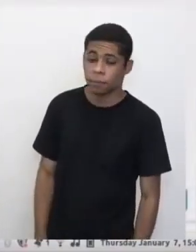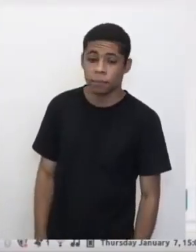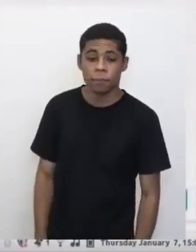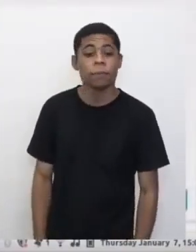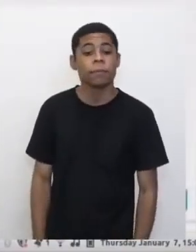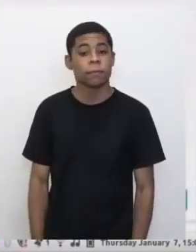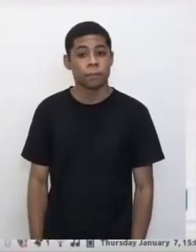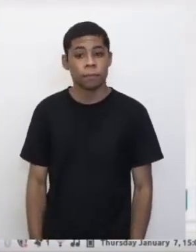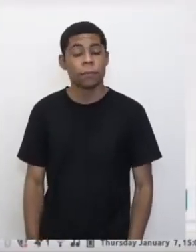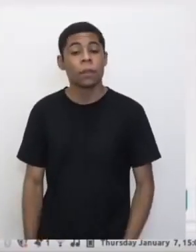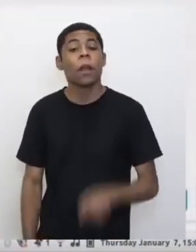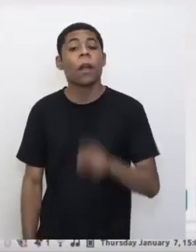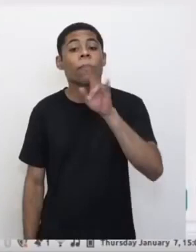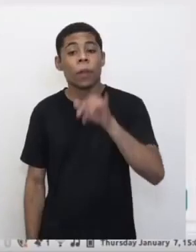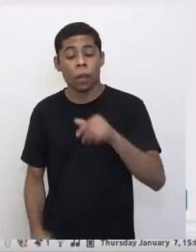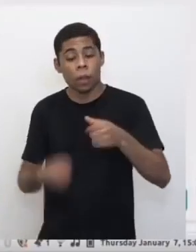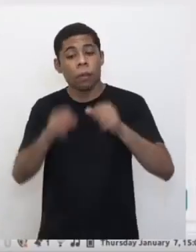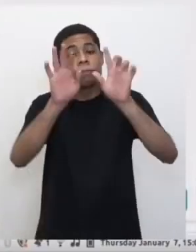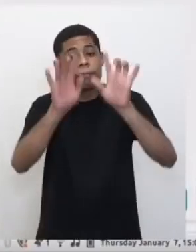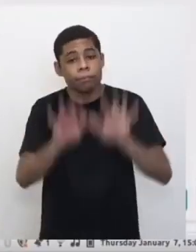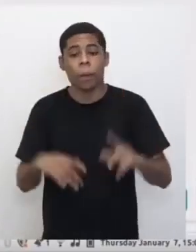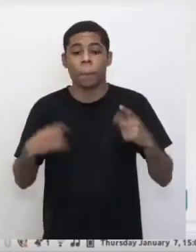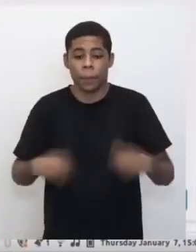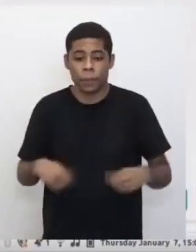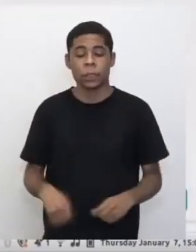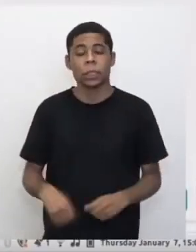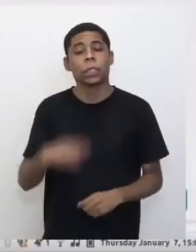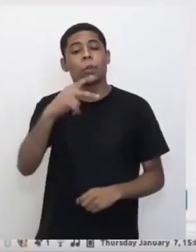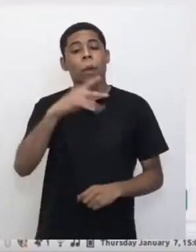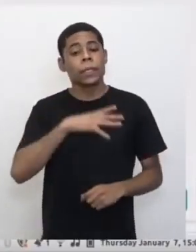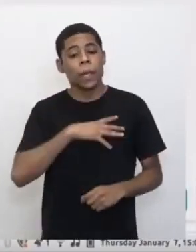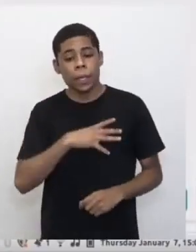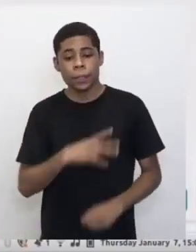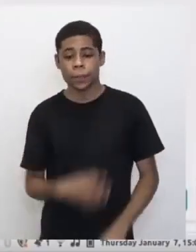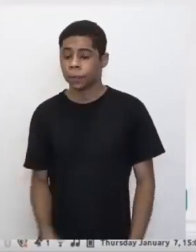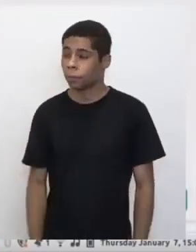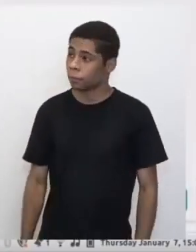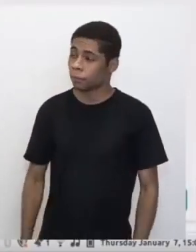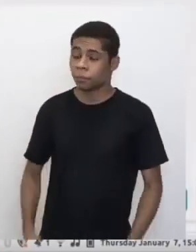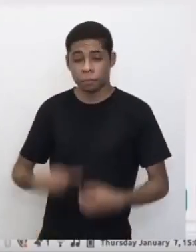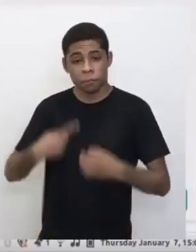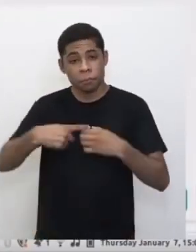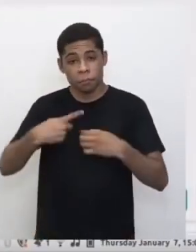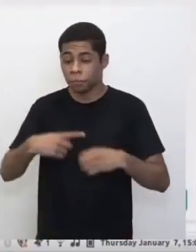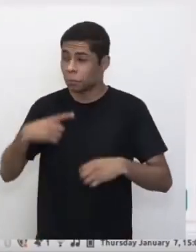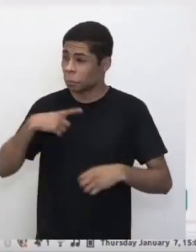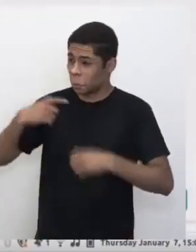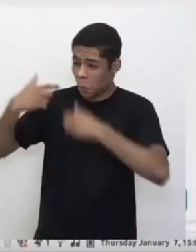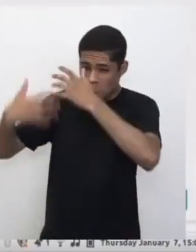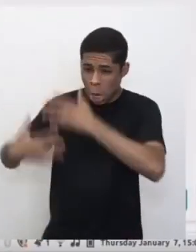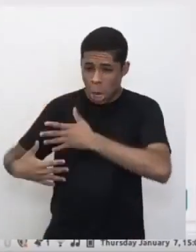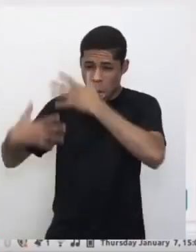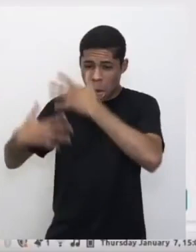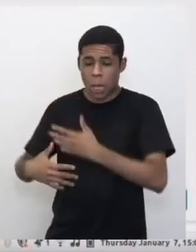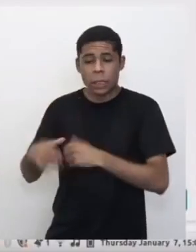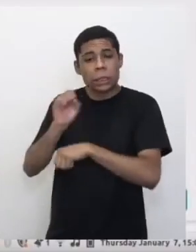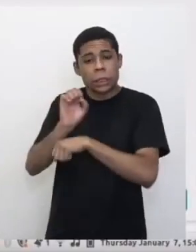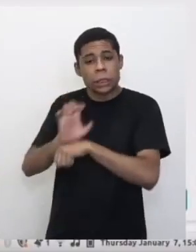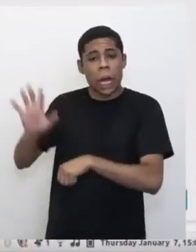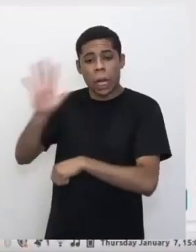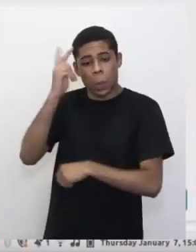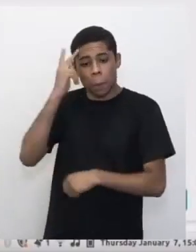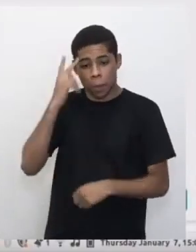Lá você vai ter um formulário para ser preenchido. Seleciona o município, vai aparecer aí uma lista de todos os municípios do estado de São Paulo.